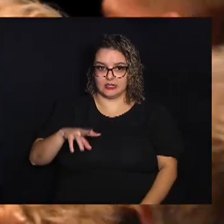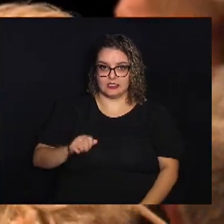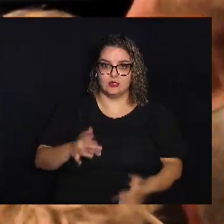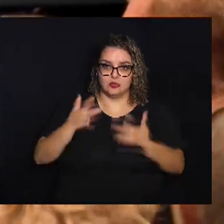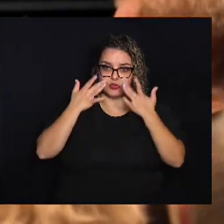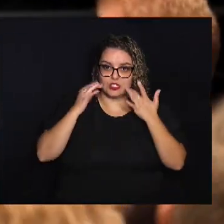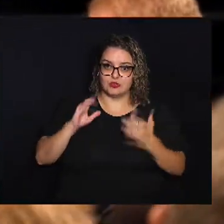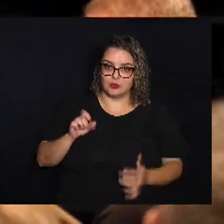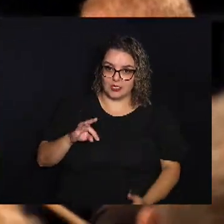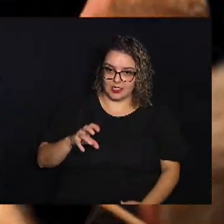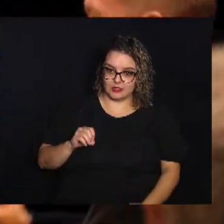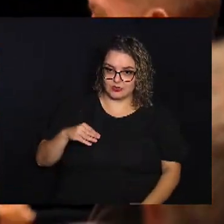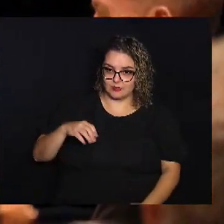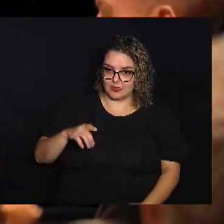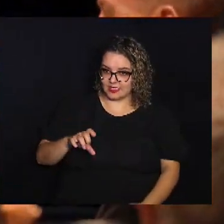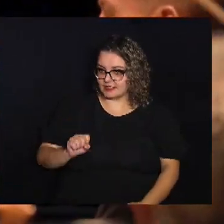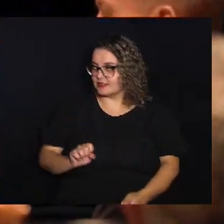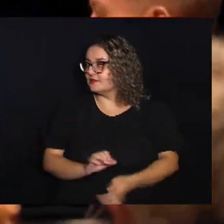Mendes